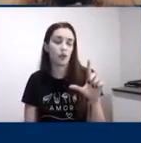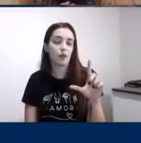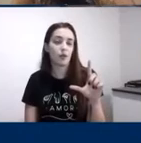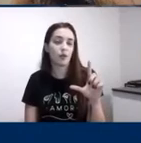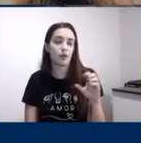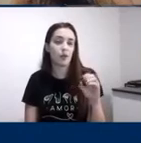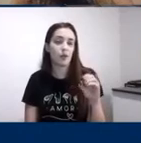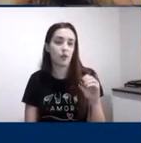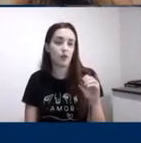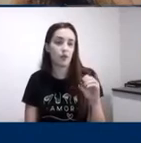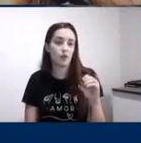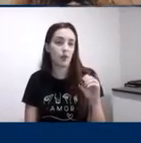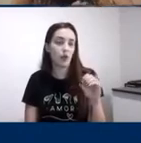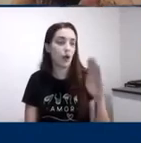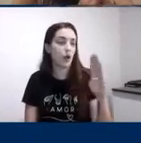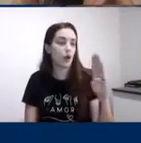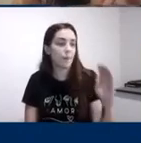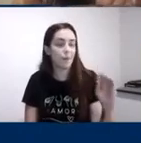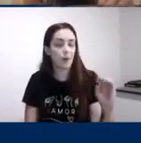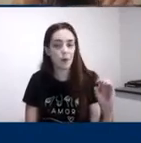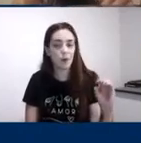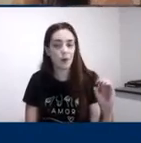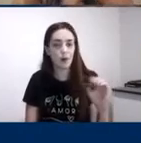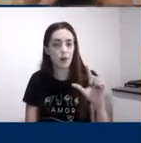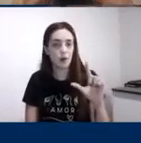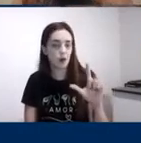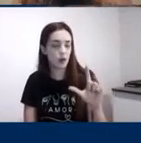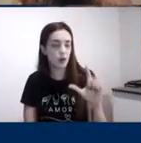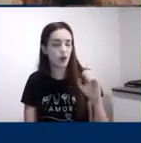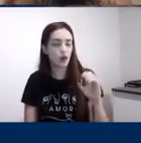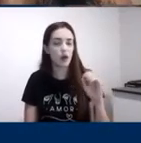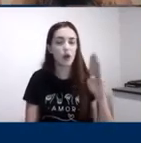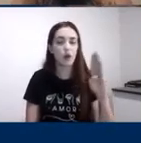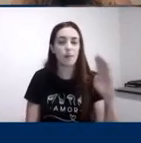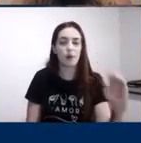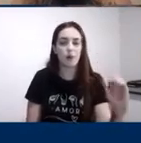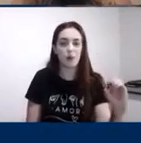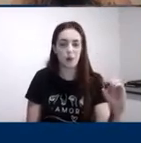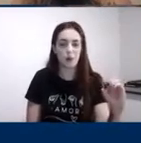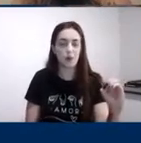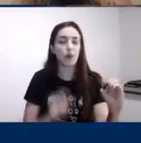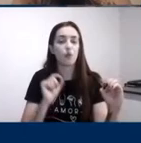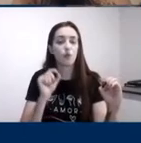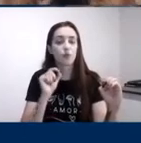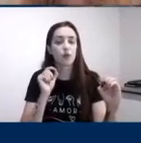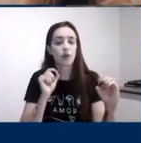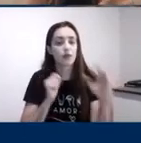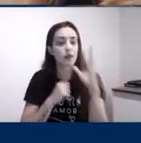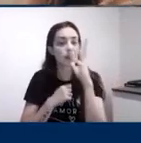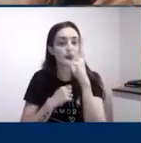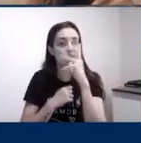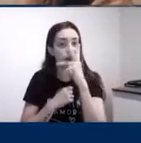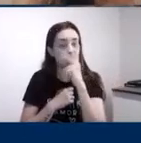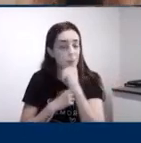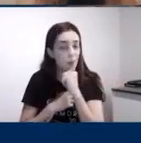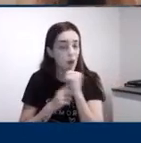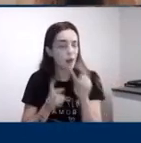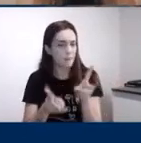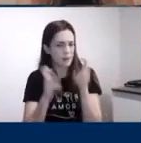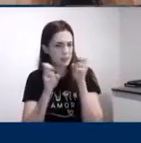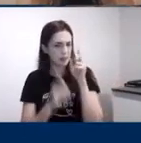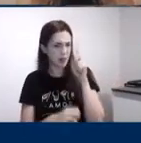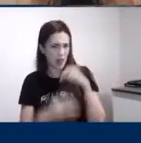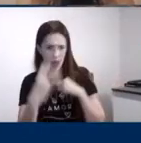LOBO quando eu falo LOBO eu demoro para associar isso que eu estou falando do LOBO de uma